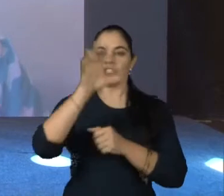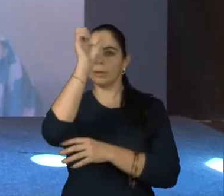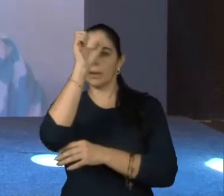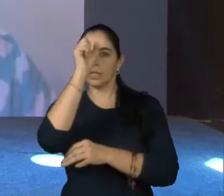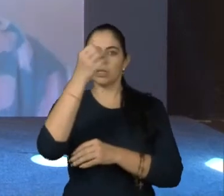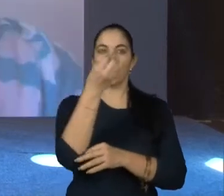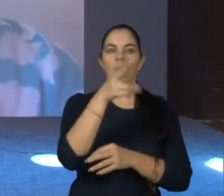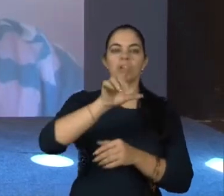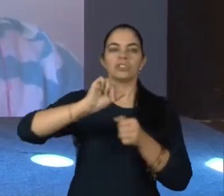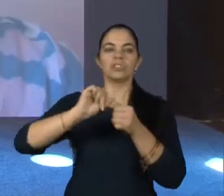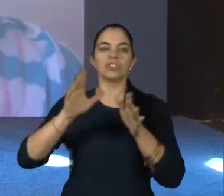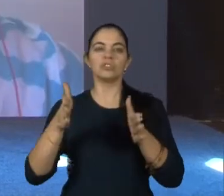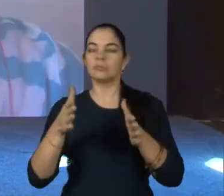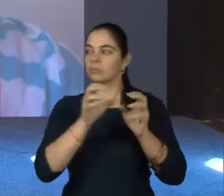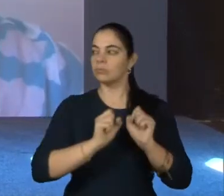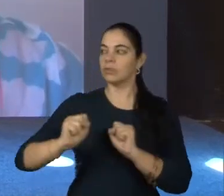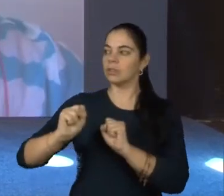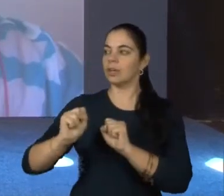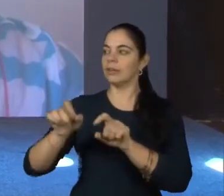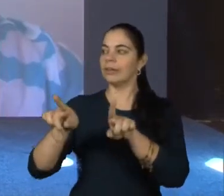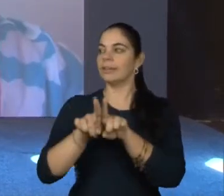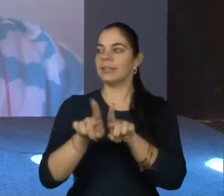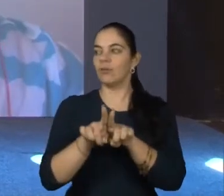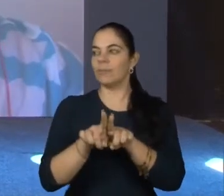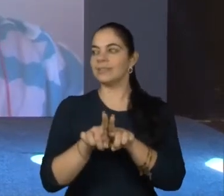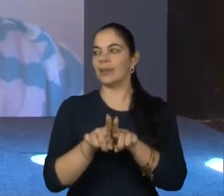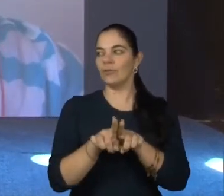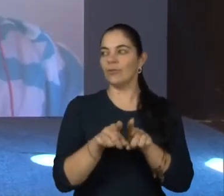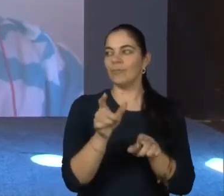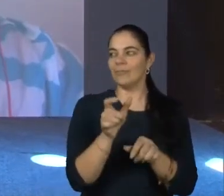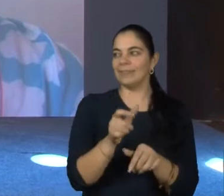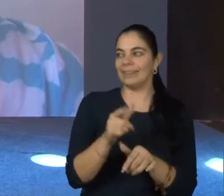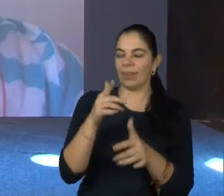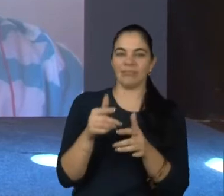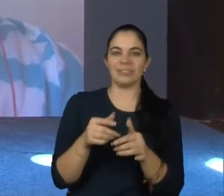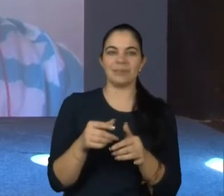onde a gente possa também agregar para outras pessoas.